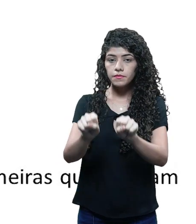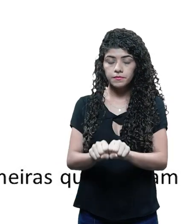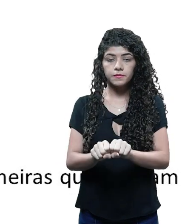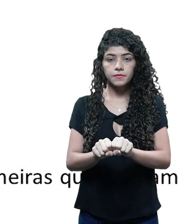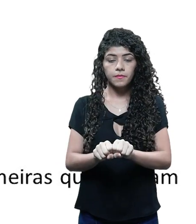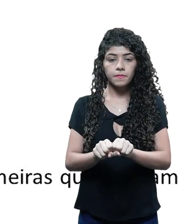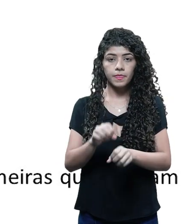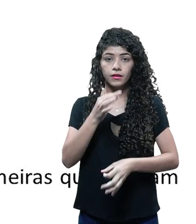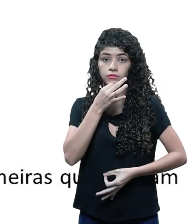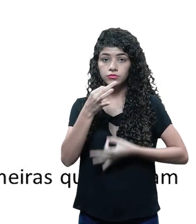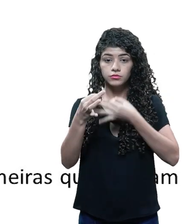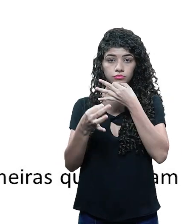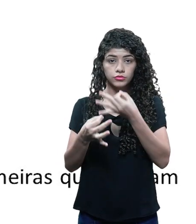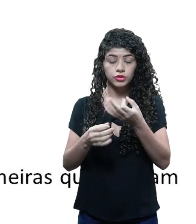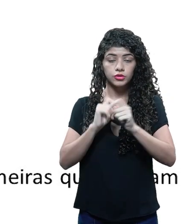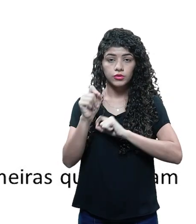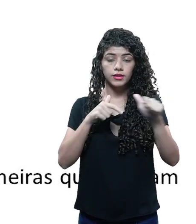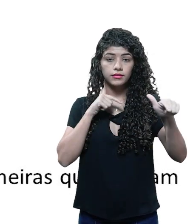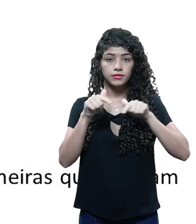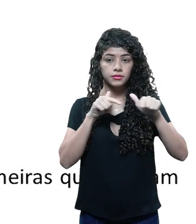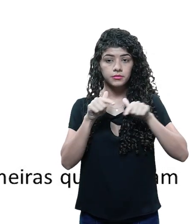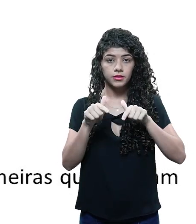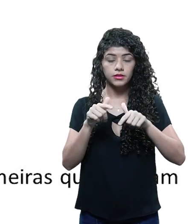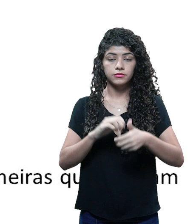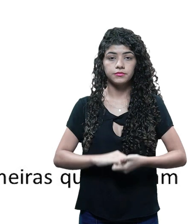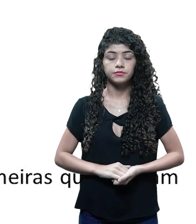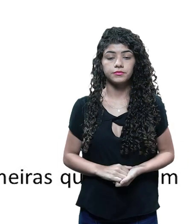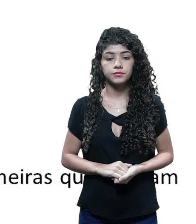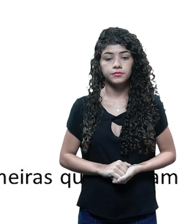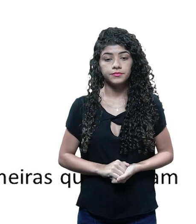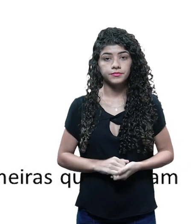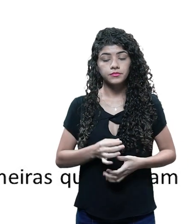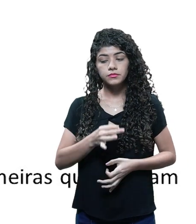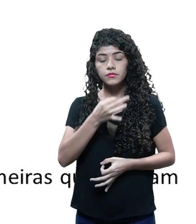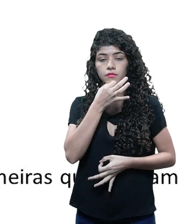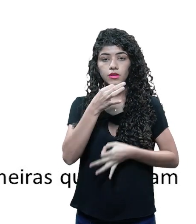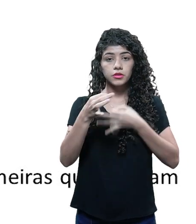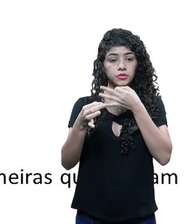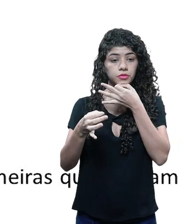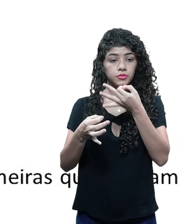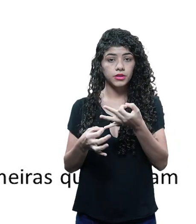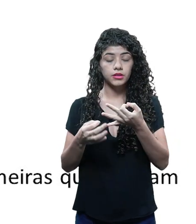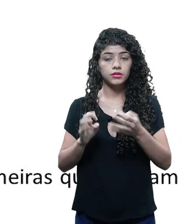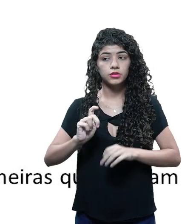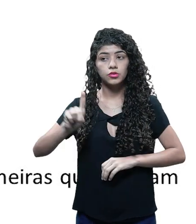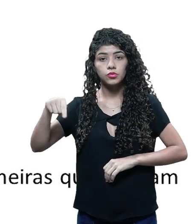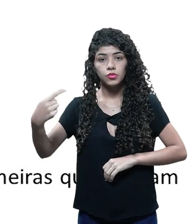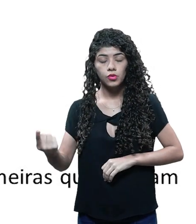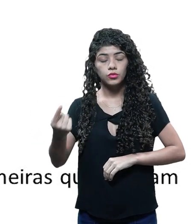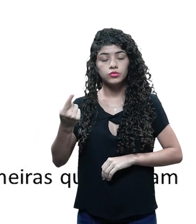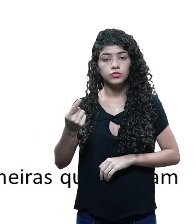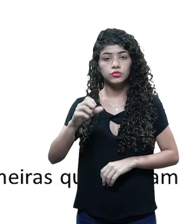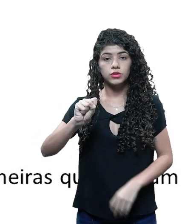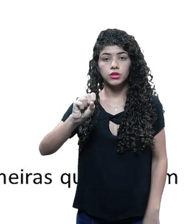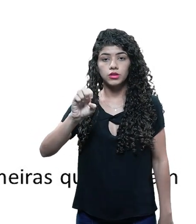sistemas, eles indicam ter sido fruto de trabalho de um sujeito. Indicam ser endereçados para um